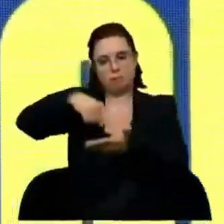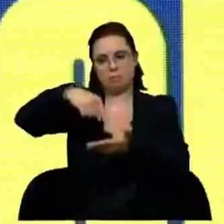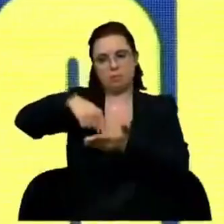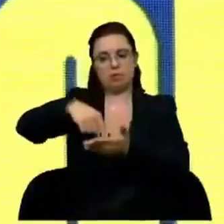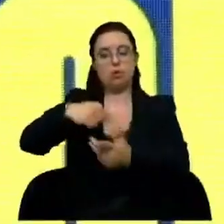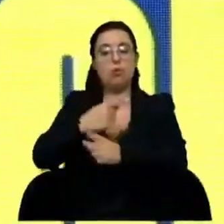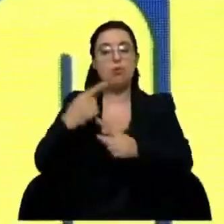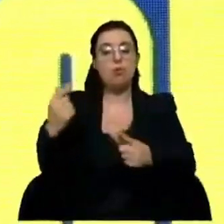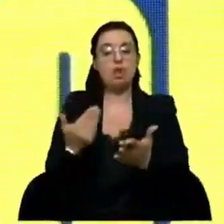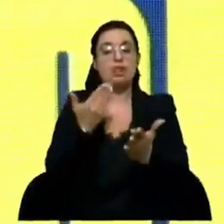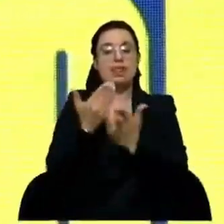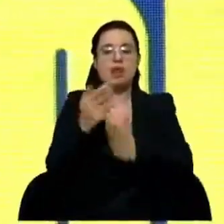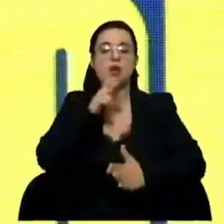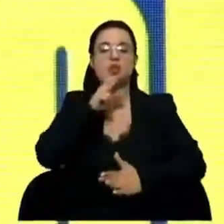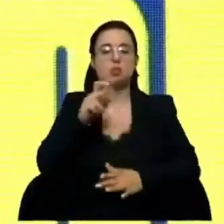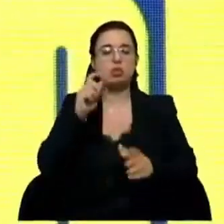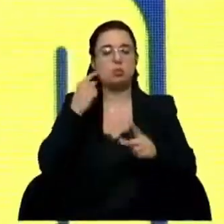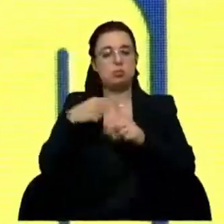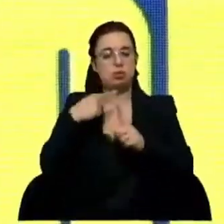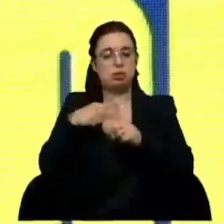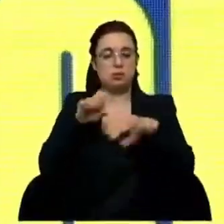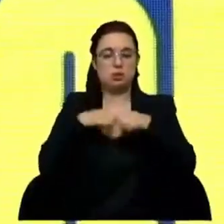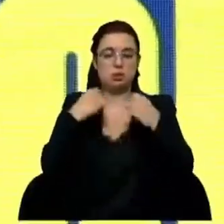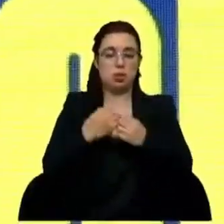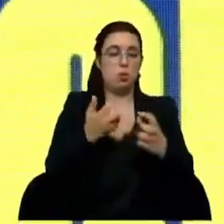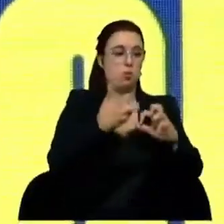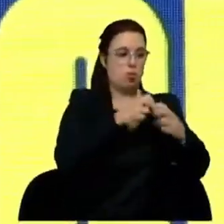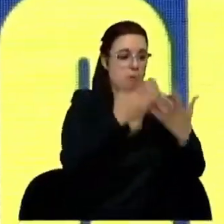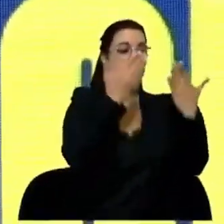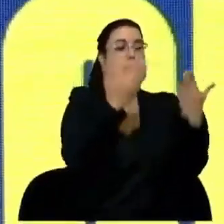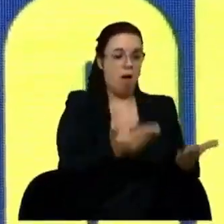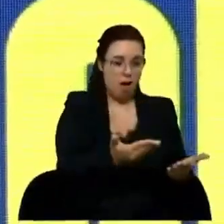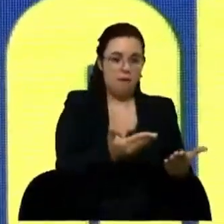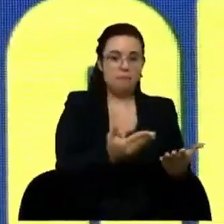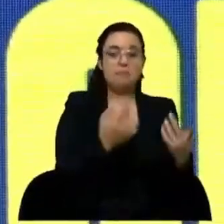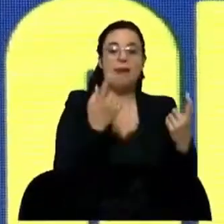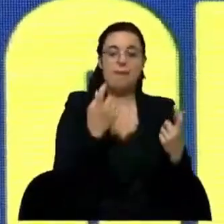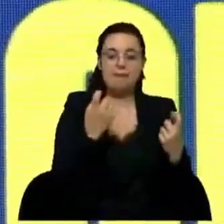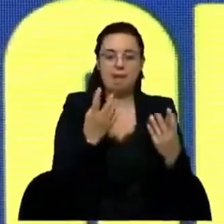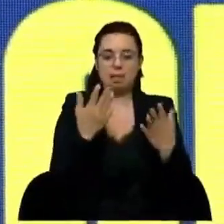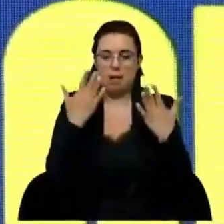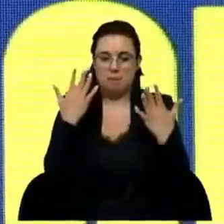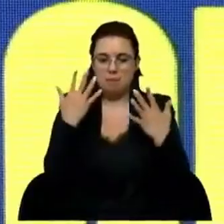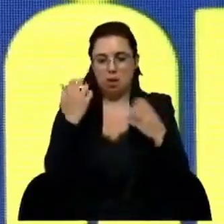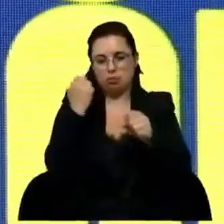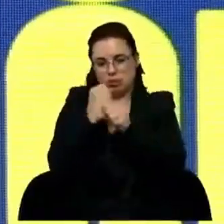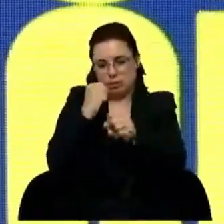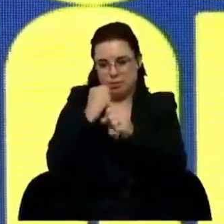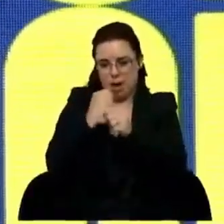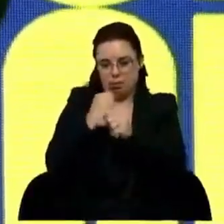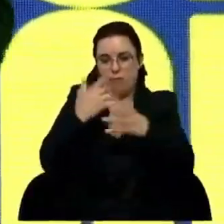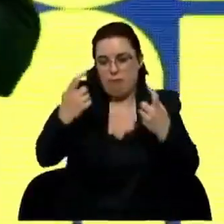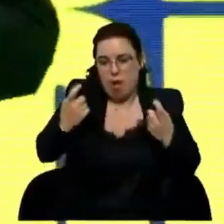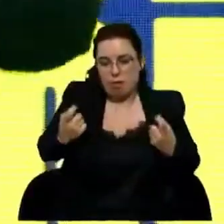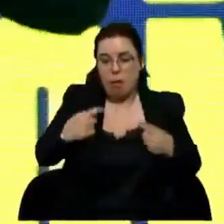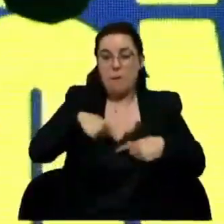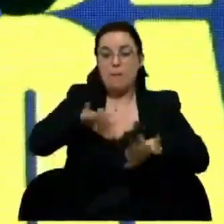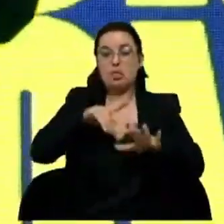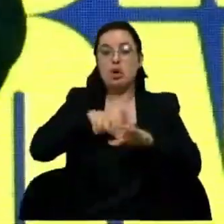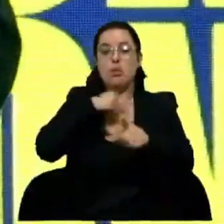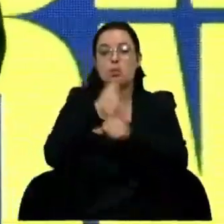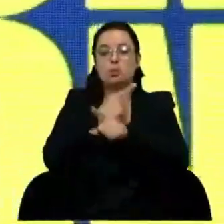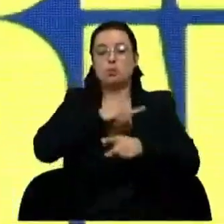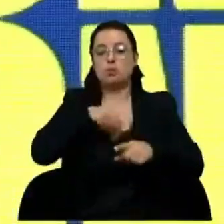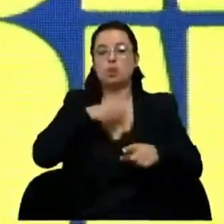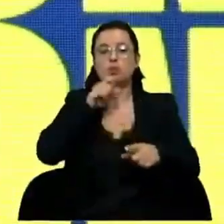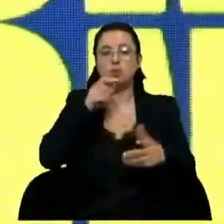terem dado esta resposta positiva à sociedade. Temos um problema, há um problema de falta de mão de obra qualificada no setor, mas nós, ao mesmo tempo, podemos